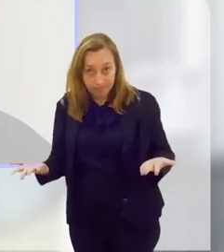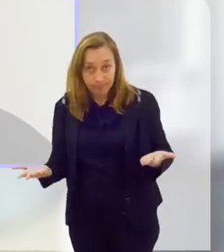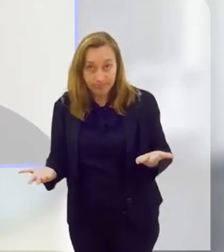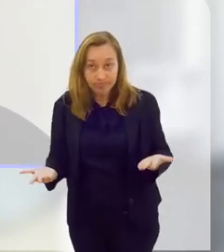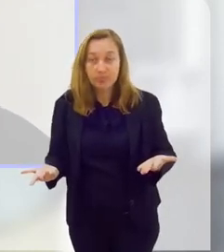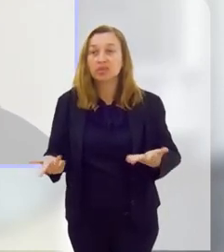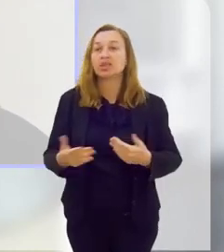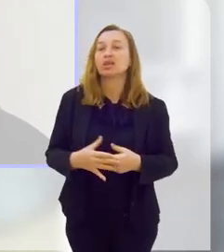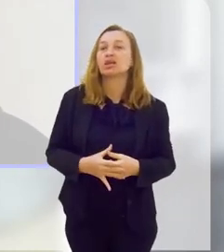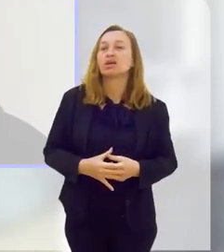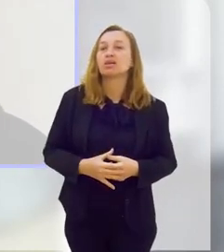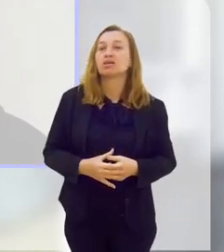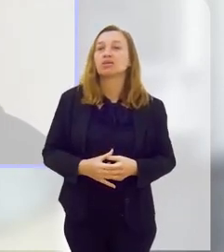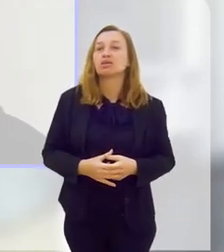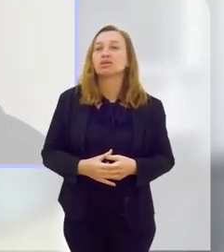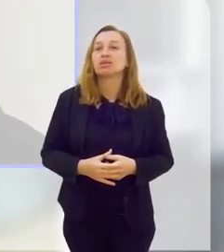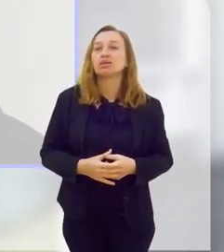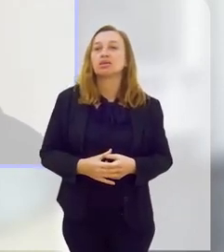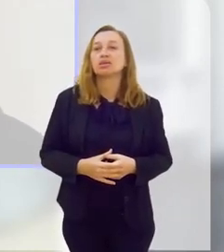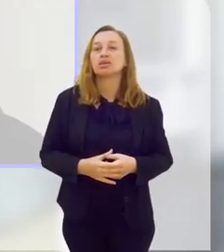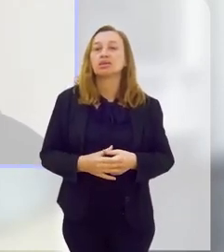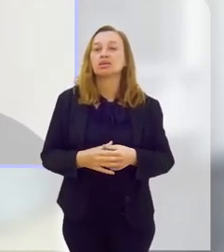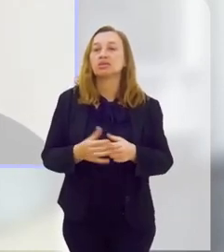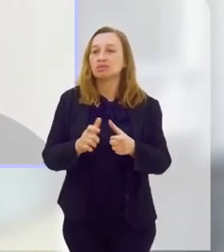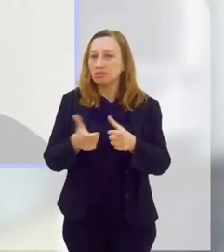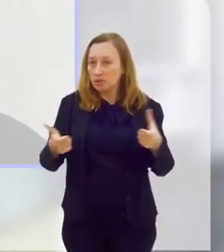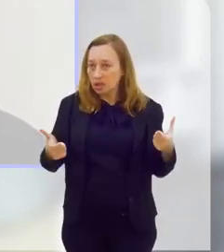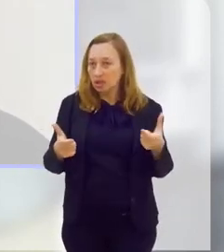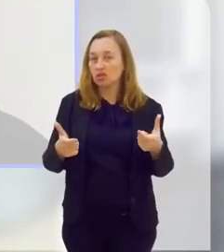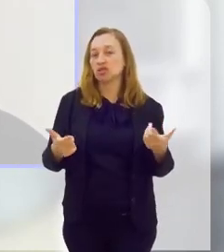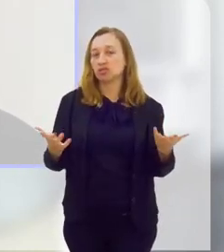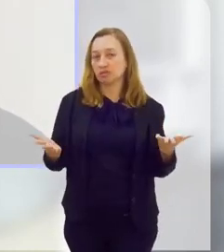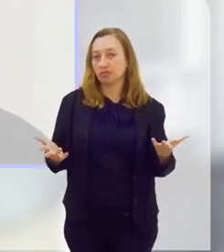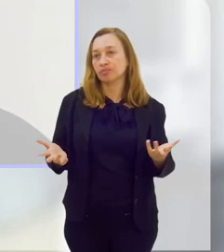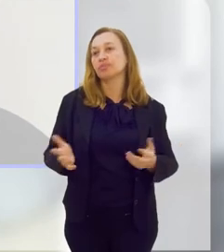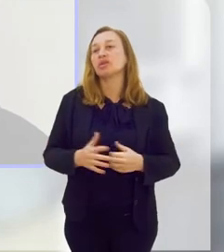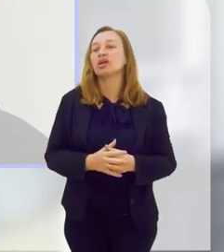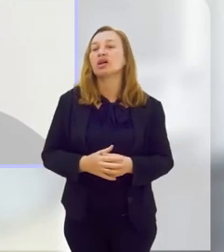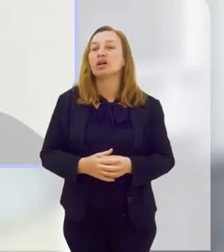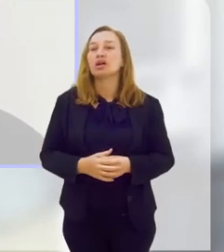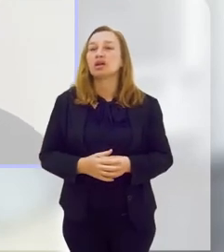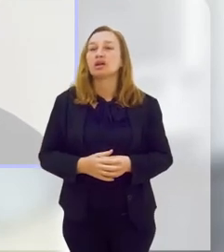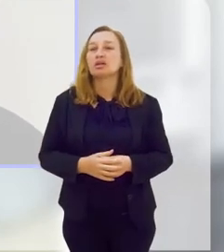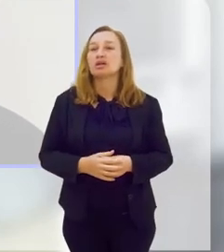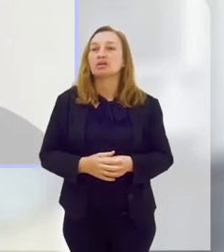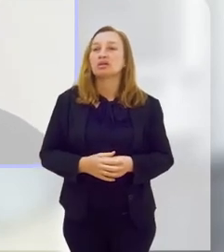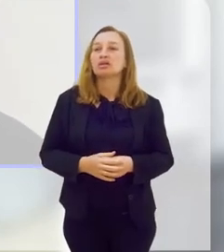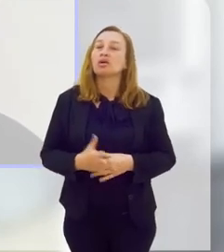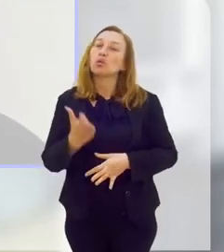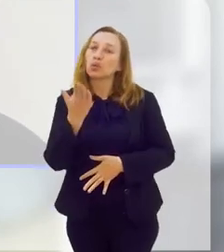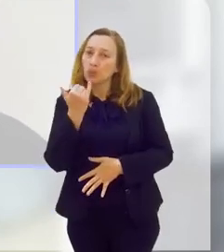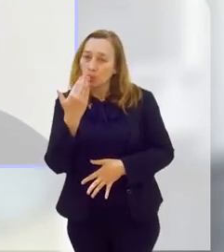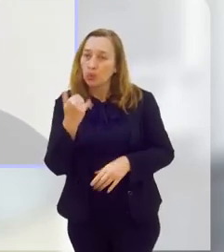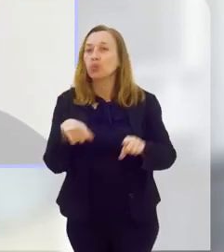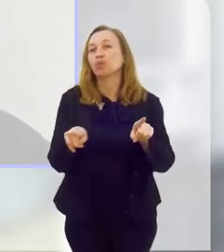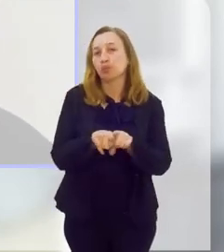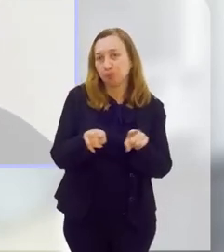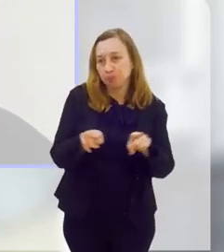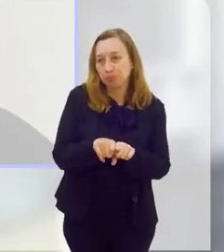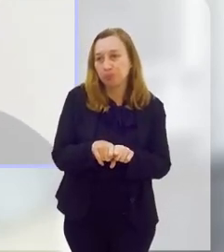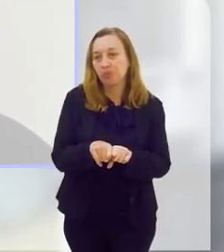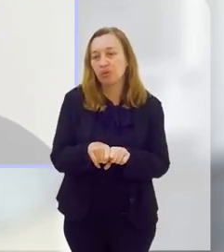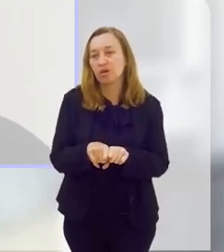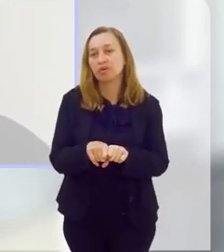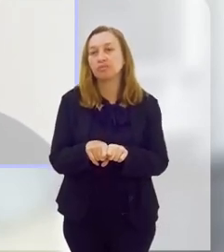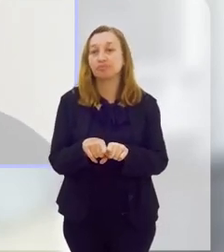Isso é muito abrangente, sabe? É um leque muito grande. Além da alimentação